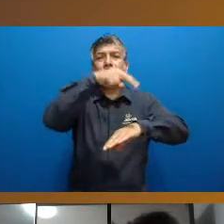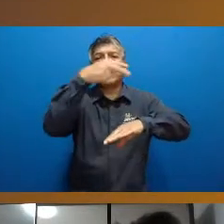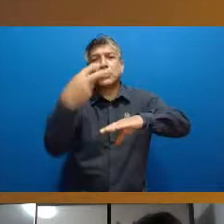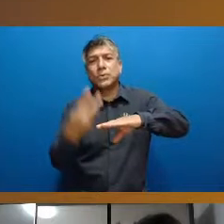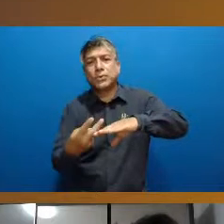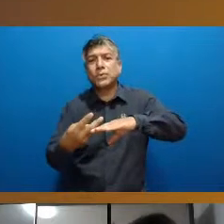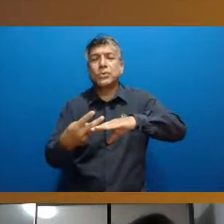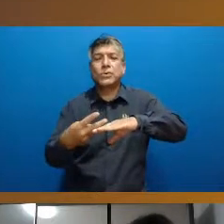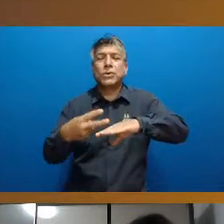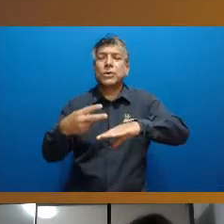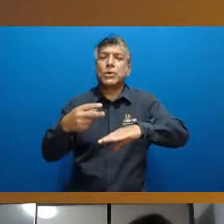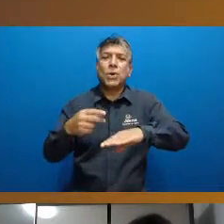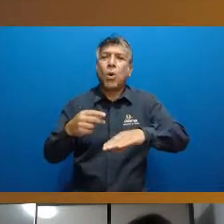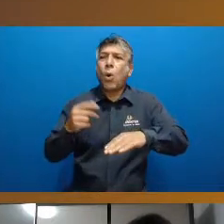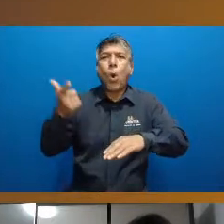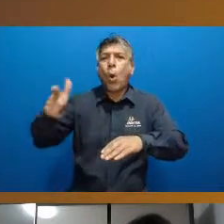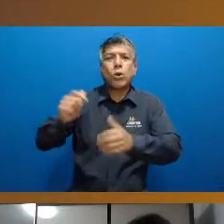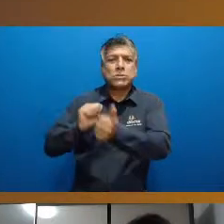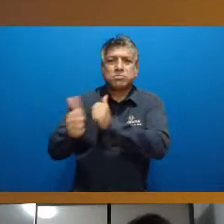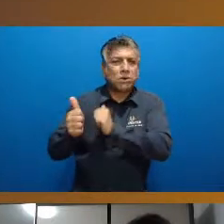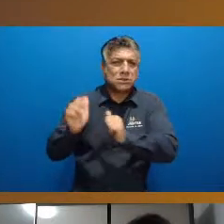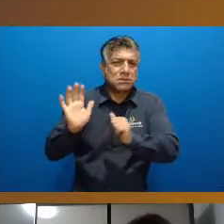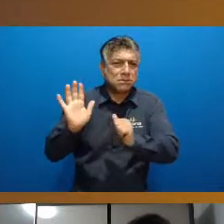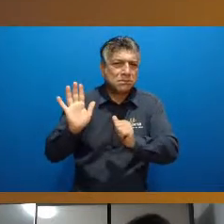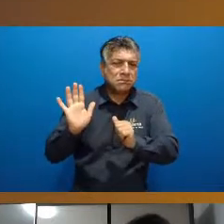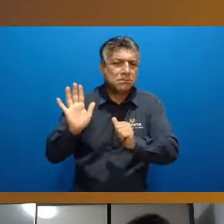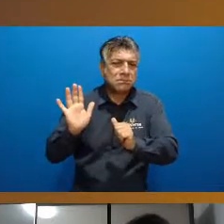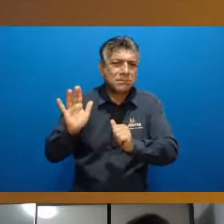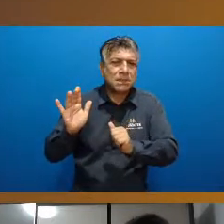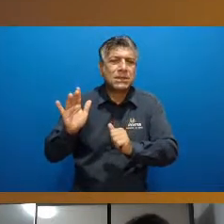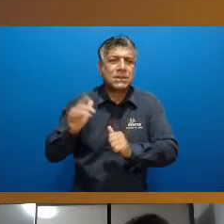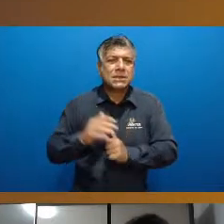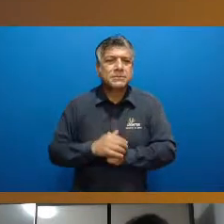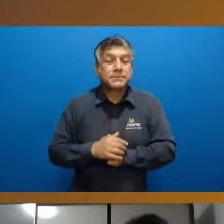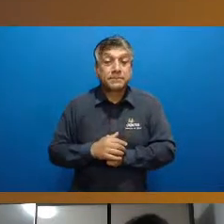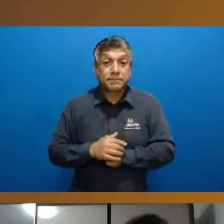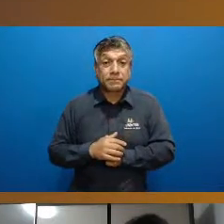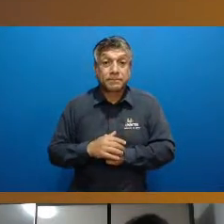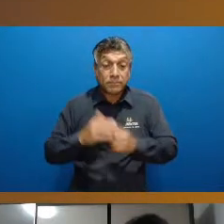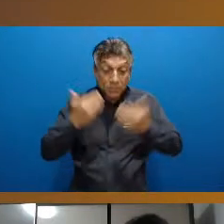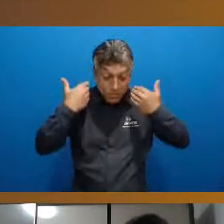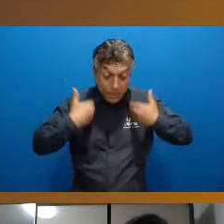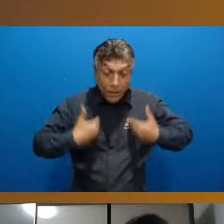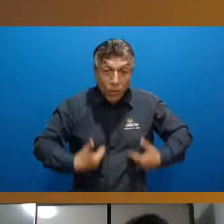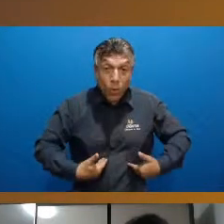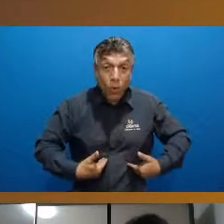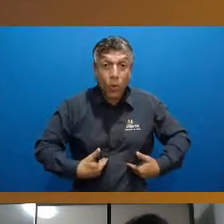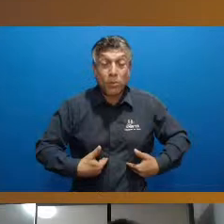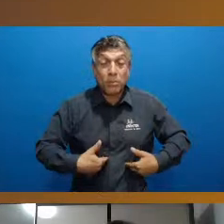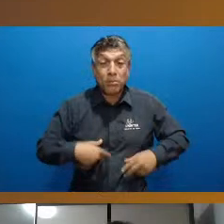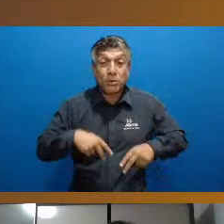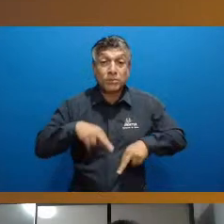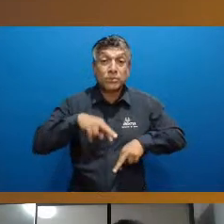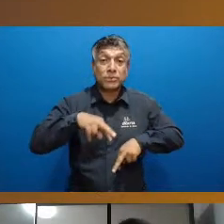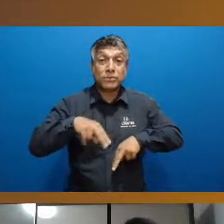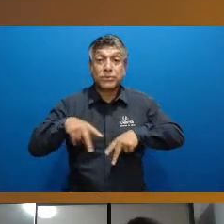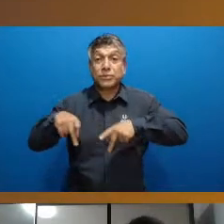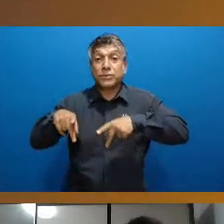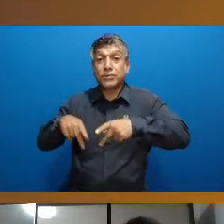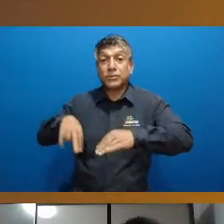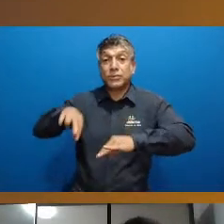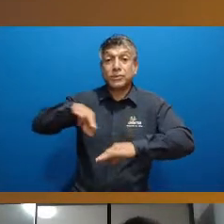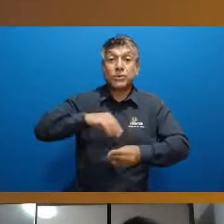modalidade esportiva né então a mecânica biomecânica do movimento do gesto motor